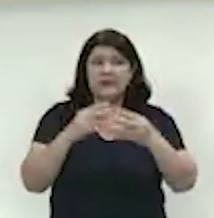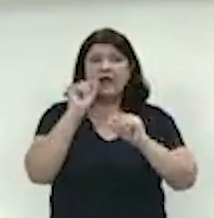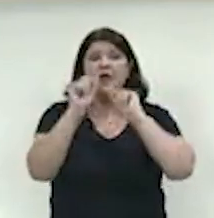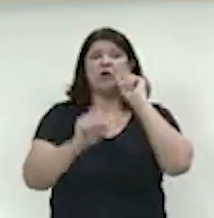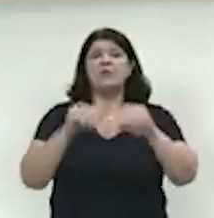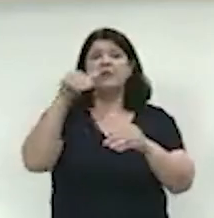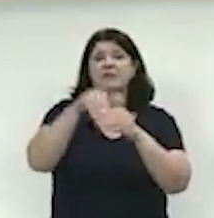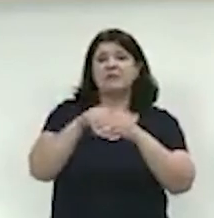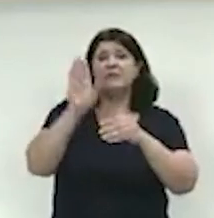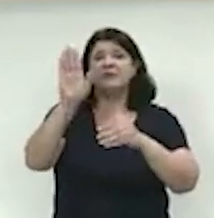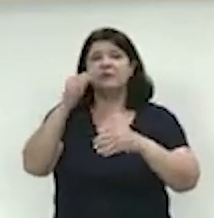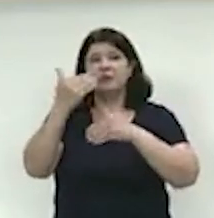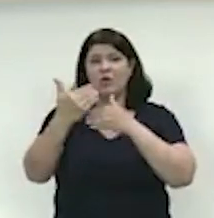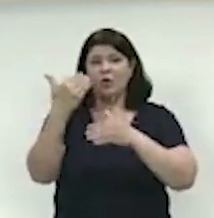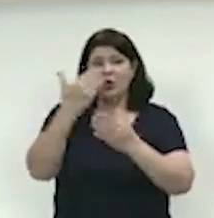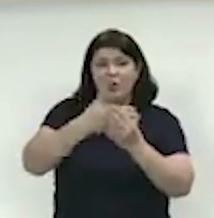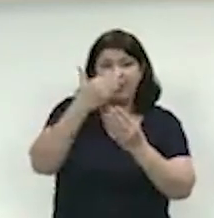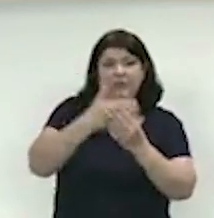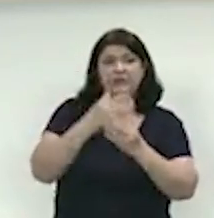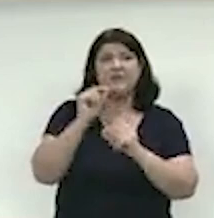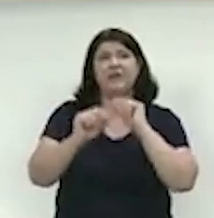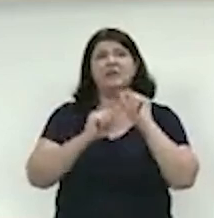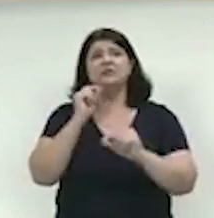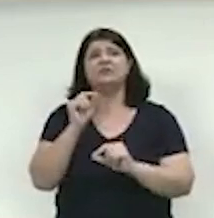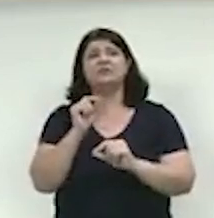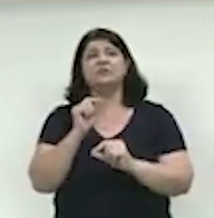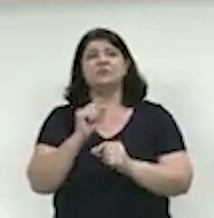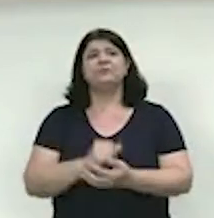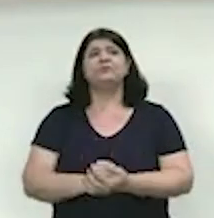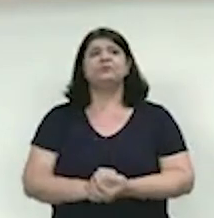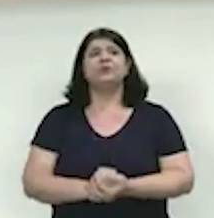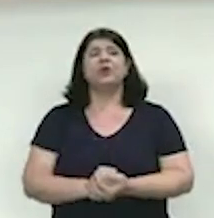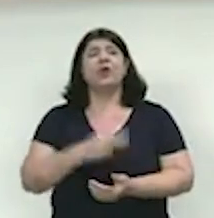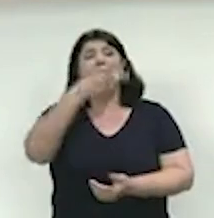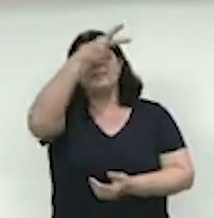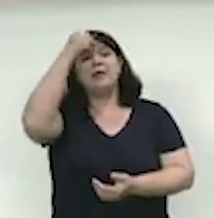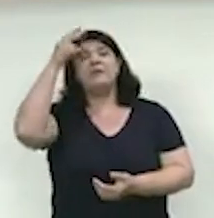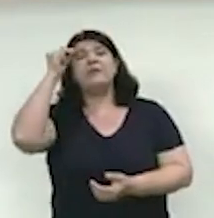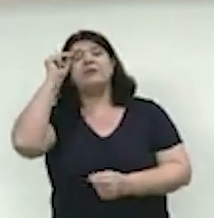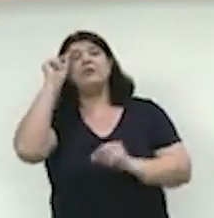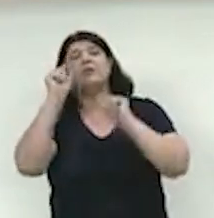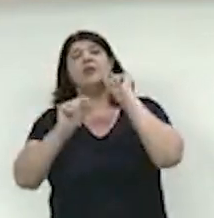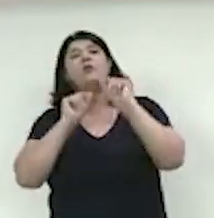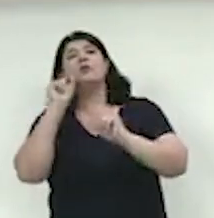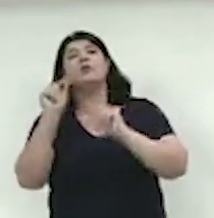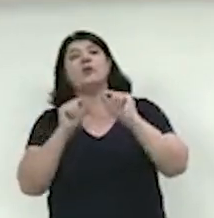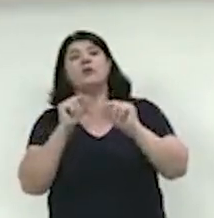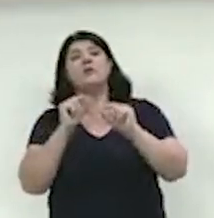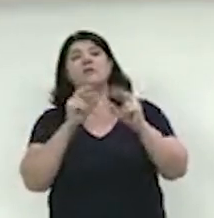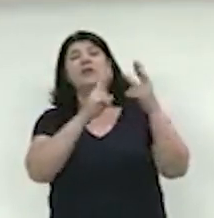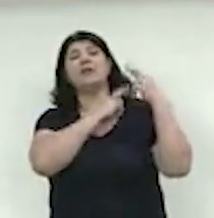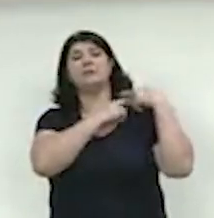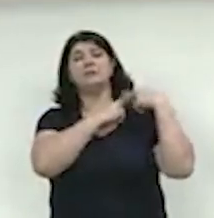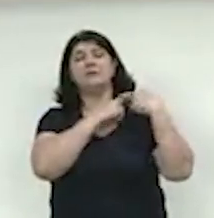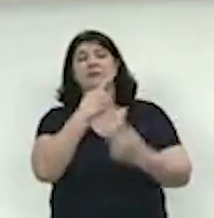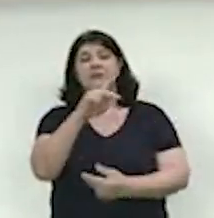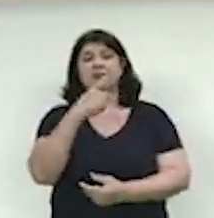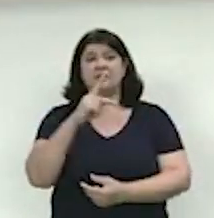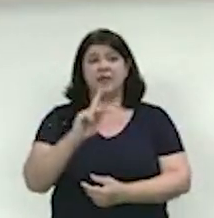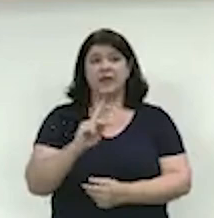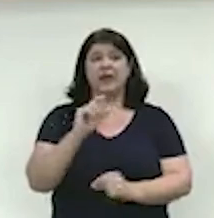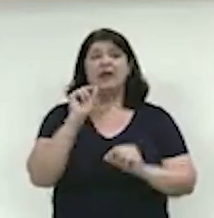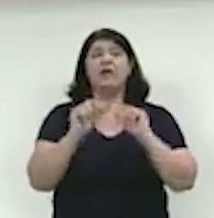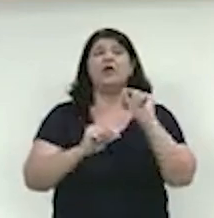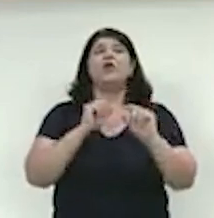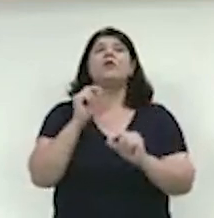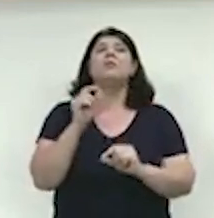licitatório que é utilizado, qual é o papel da prefeitura nesse processo licitatório, qual é a